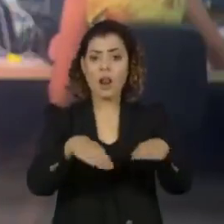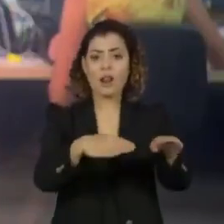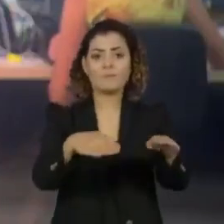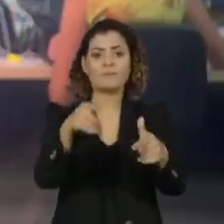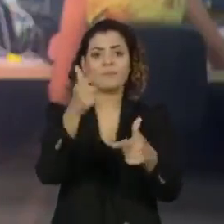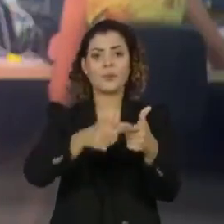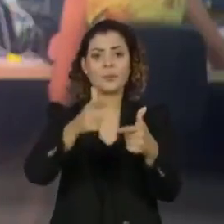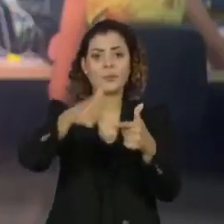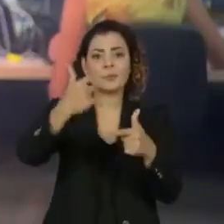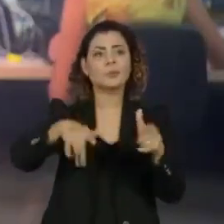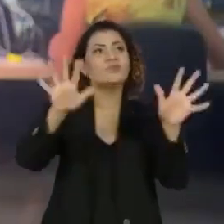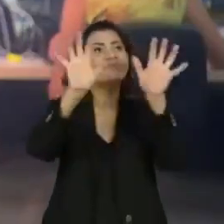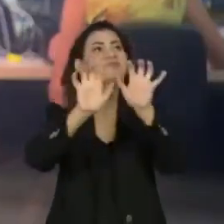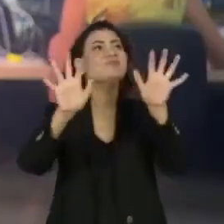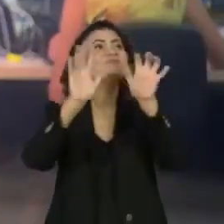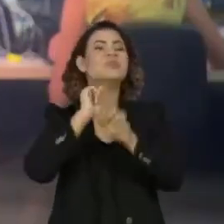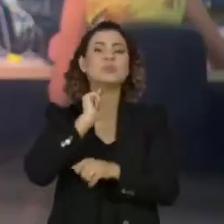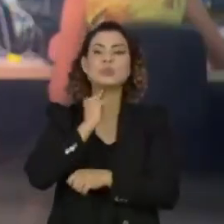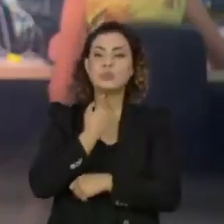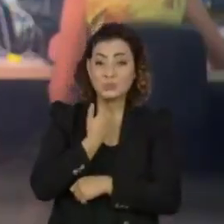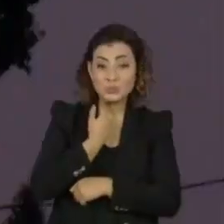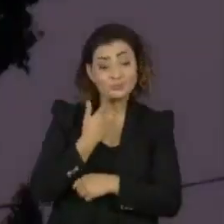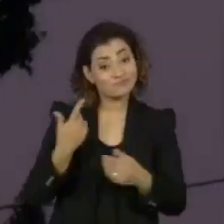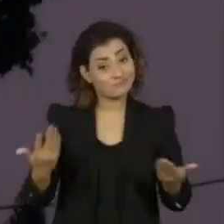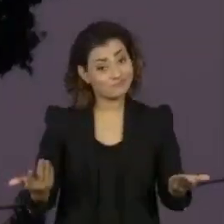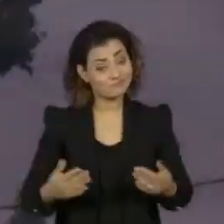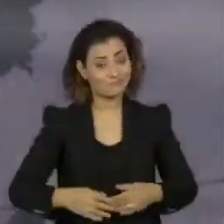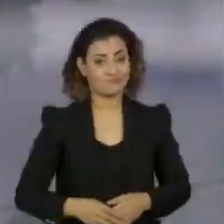voltasse ao patamar dos anos anteriores.